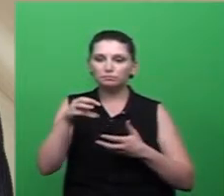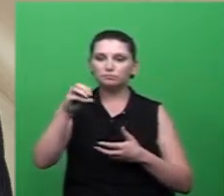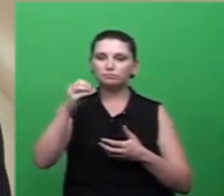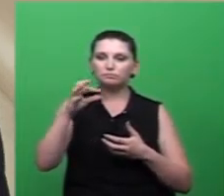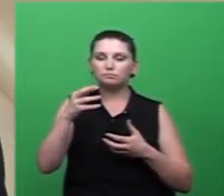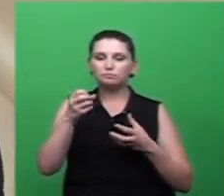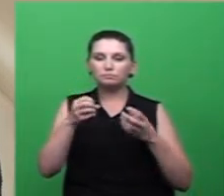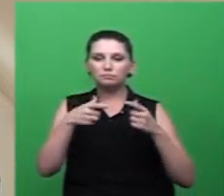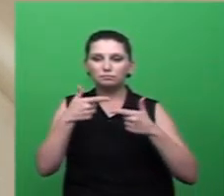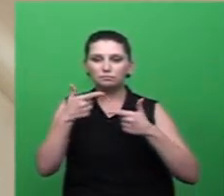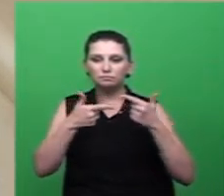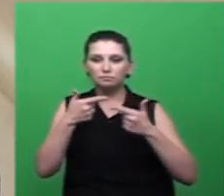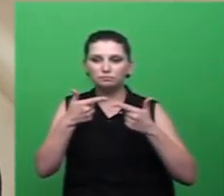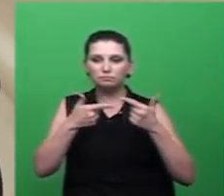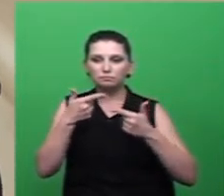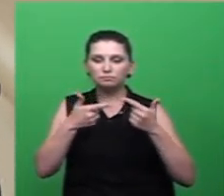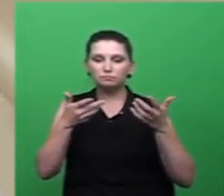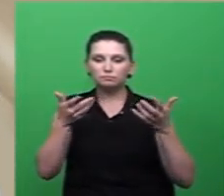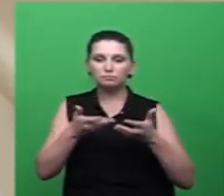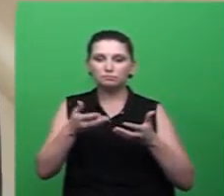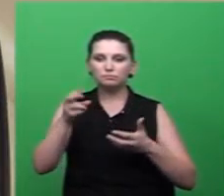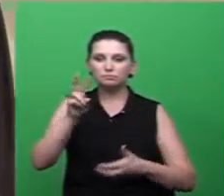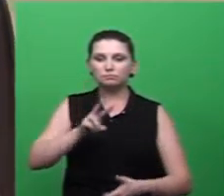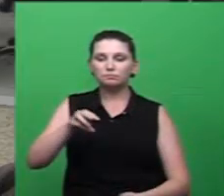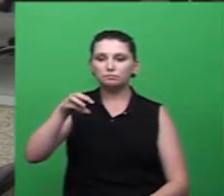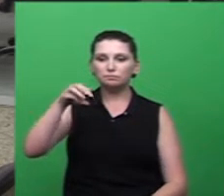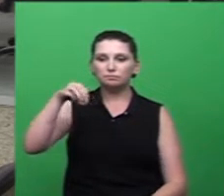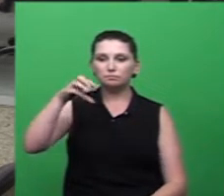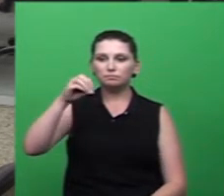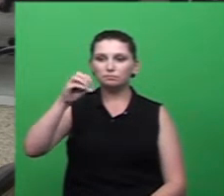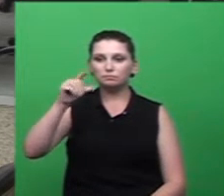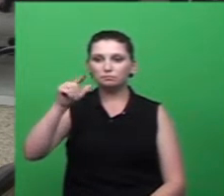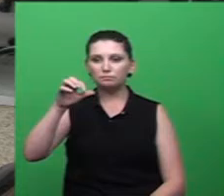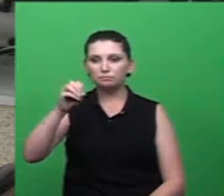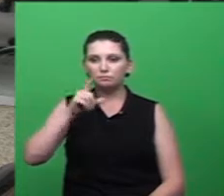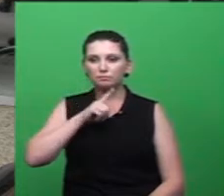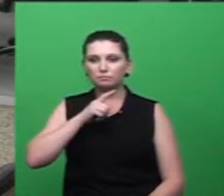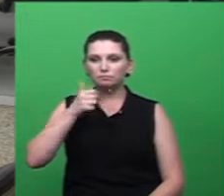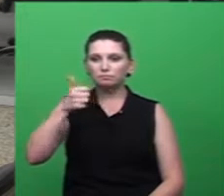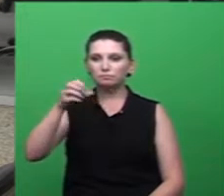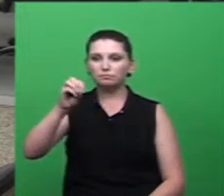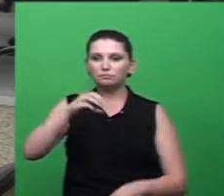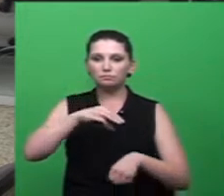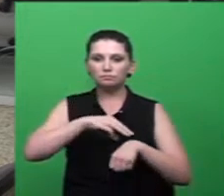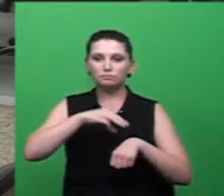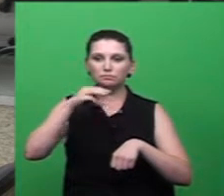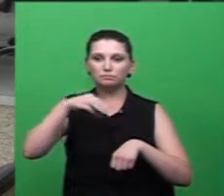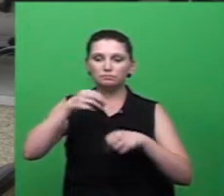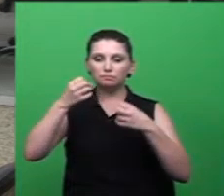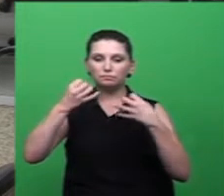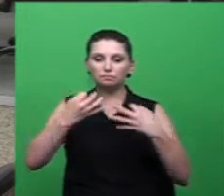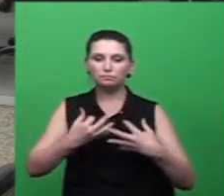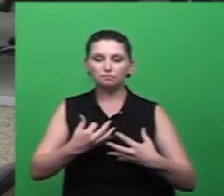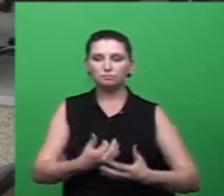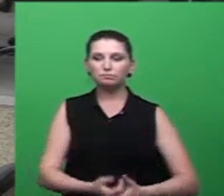está em discussão. Com a palavra, vereador José Carlos Mello. Vossa senhoria dispõe de 10 minutos.